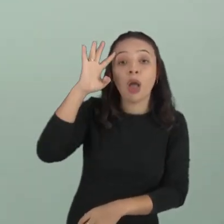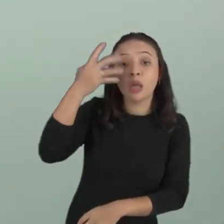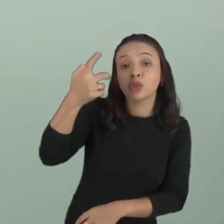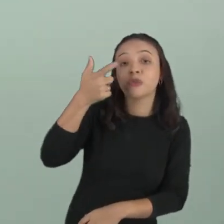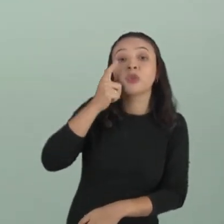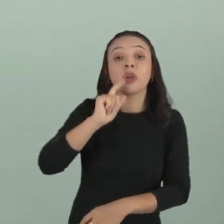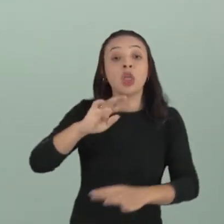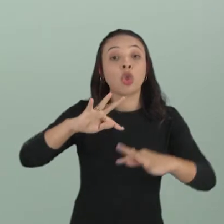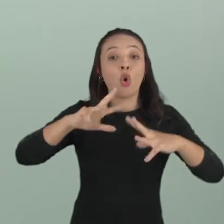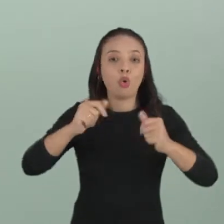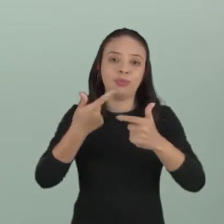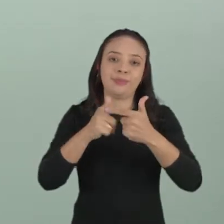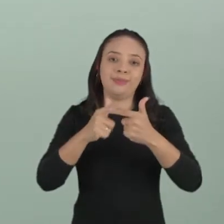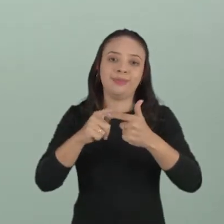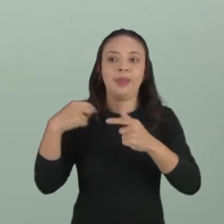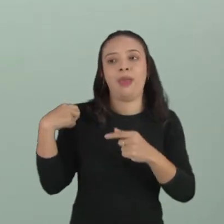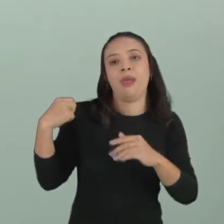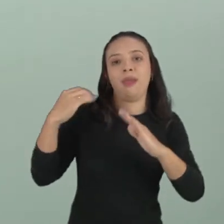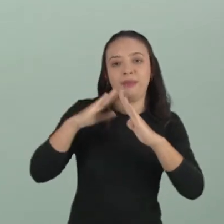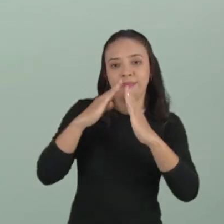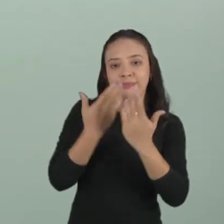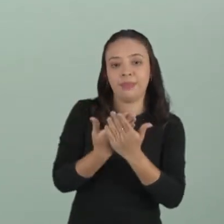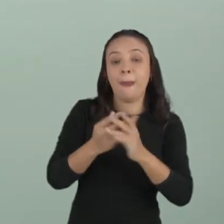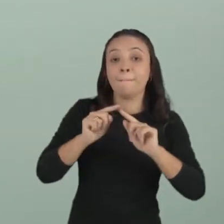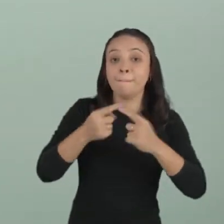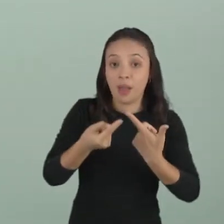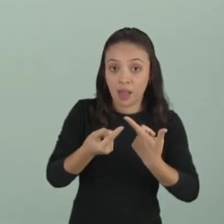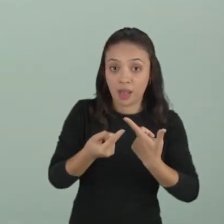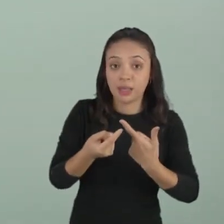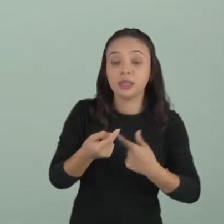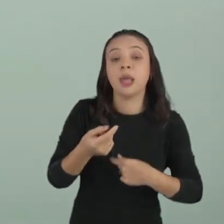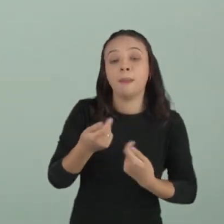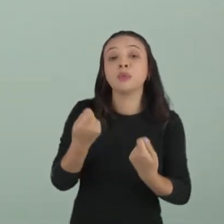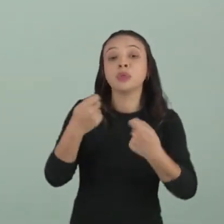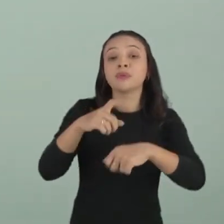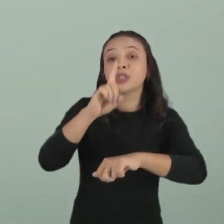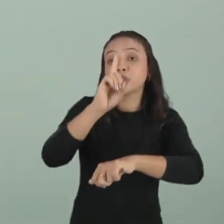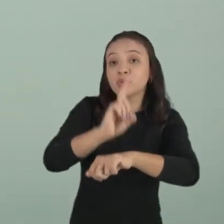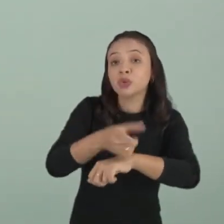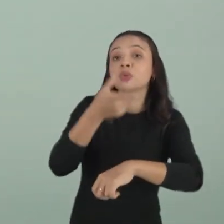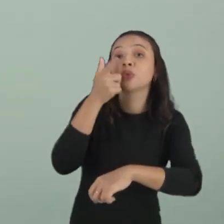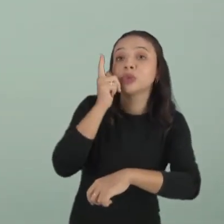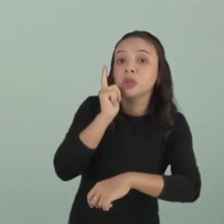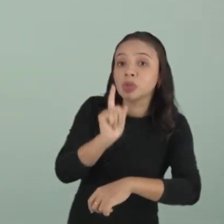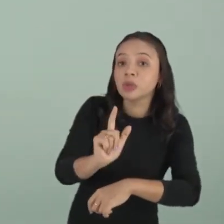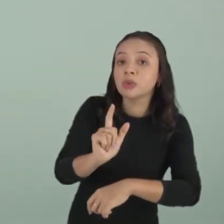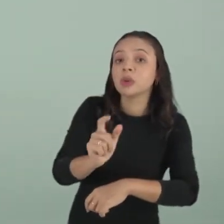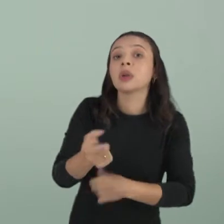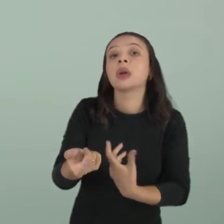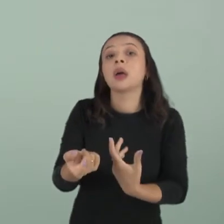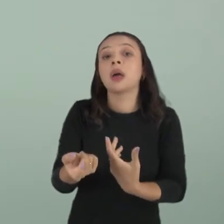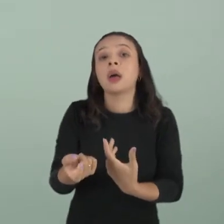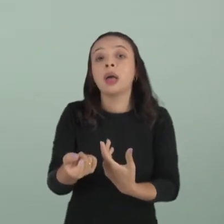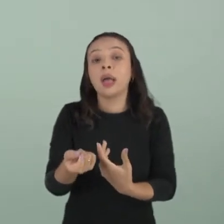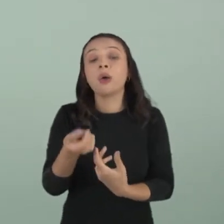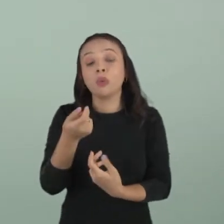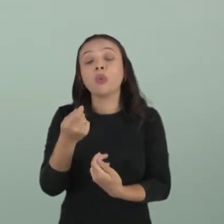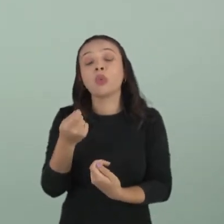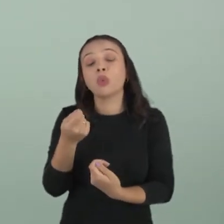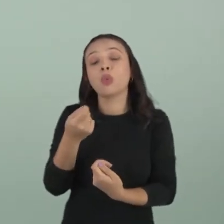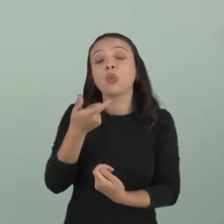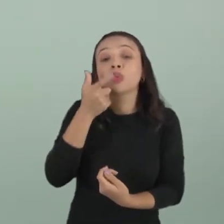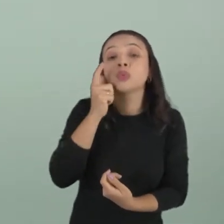do fardamento. Mas que por meio da diretora, ela pode ter essa solicitação, essa